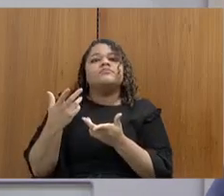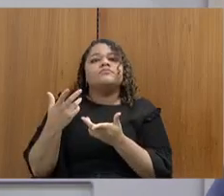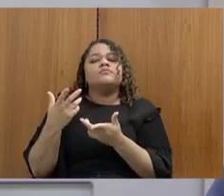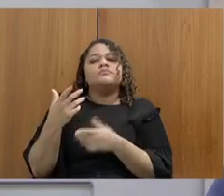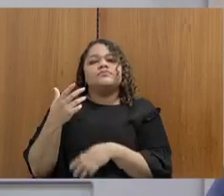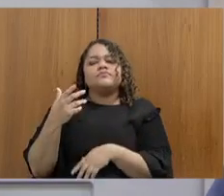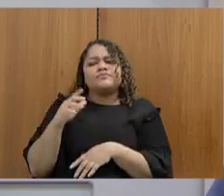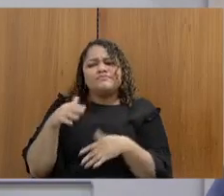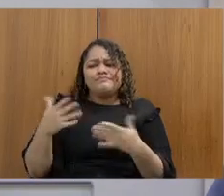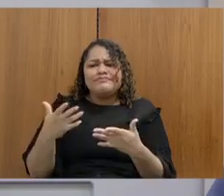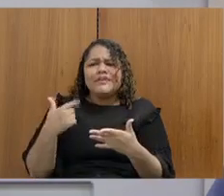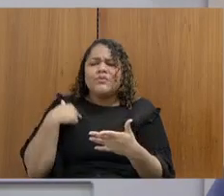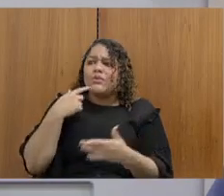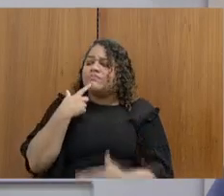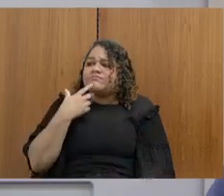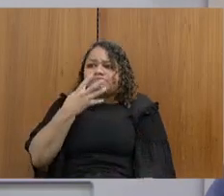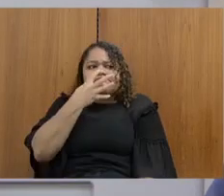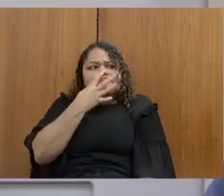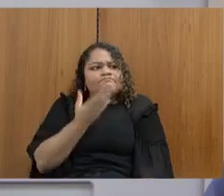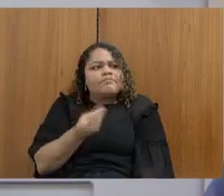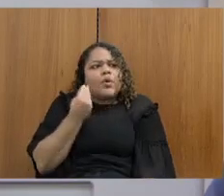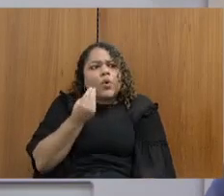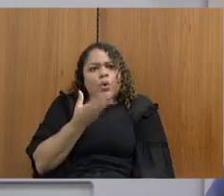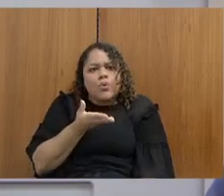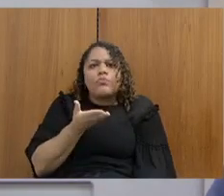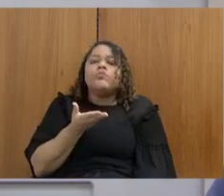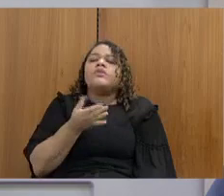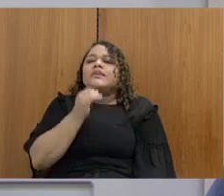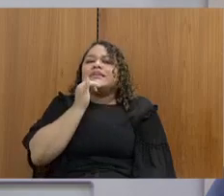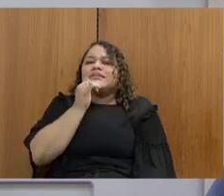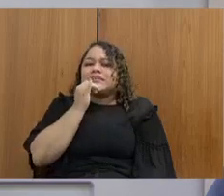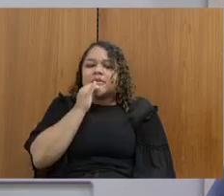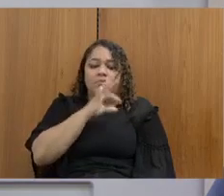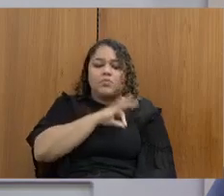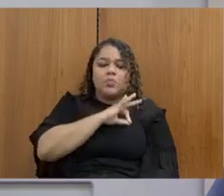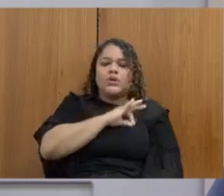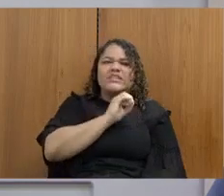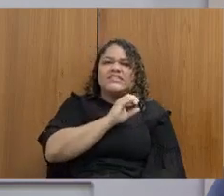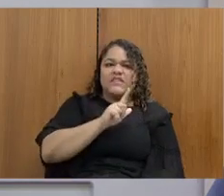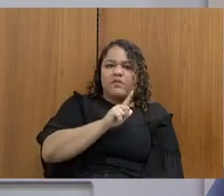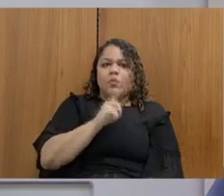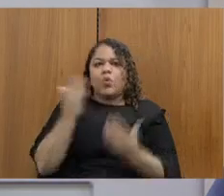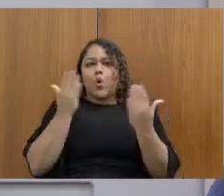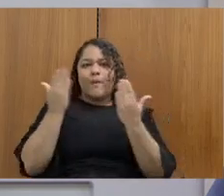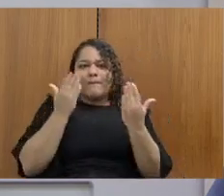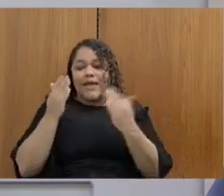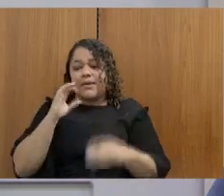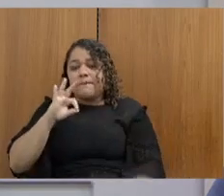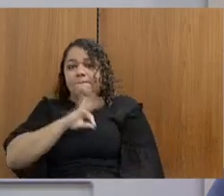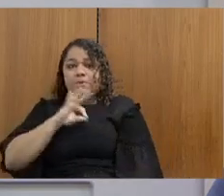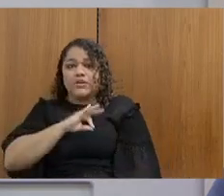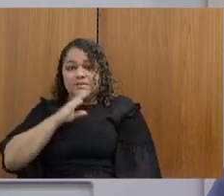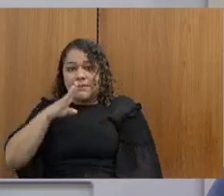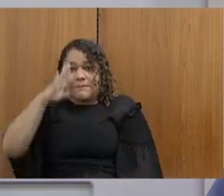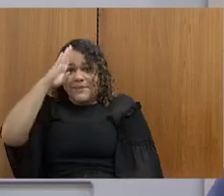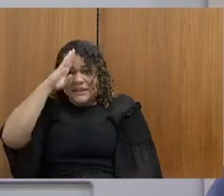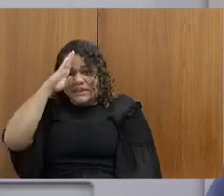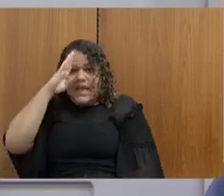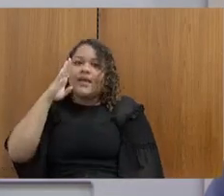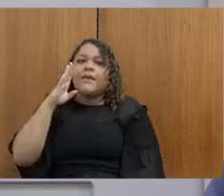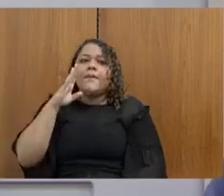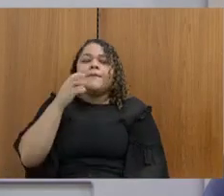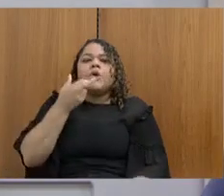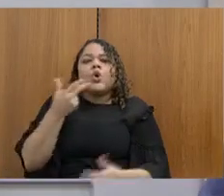-geral, mas é um negócio impressionante. Quando nós olhamos, por exemplo, a comparação Polícia Militar e Polícia Civil, é o seguinte, quando se trata de benefícios, garantias e conquistas,